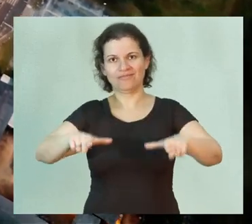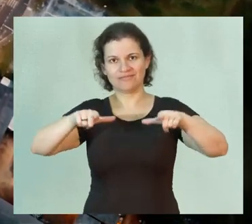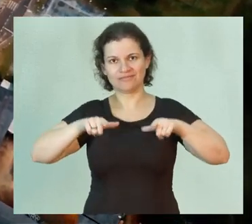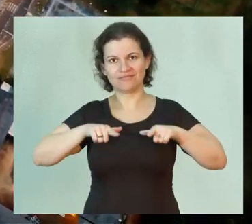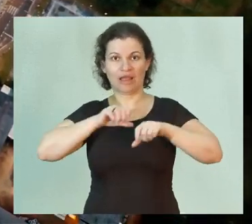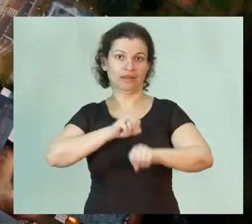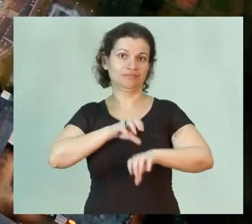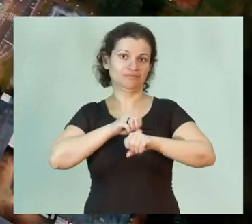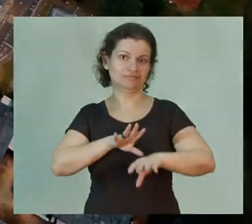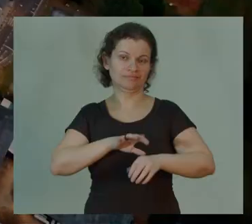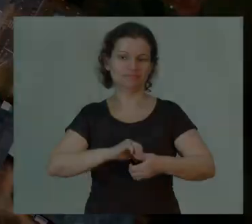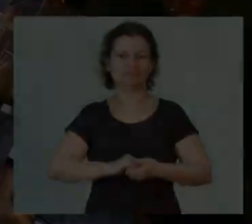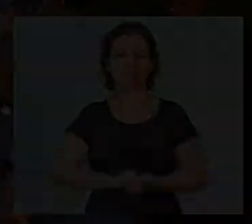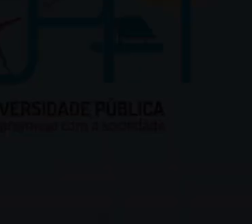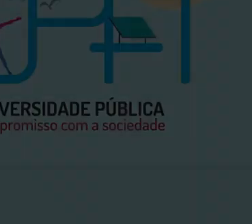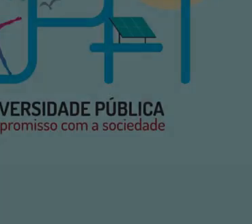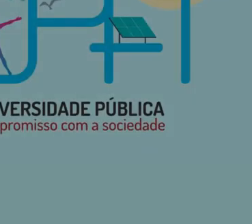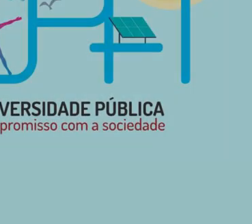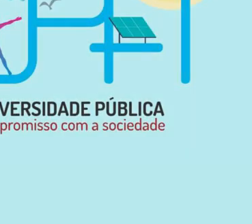licenciaturas.